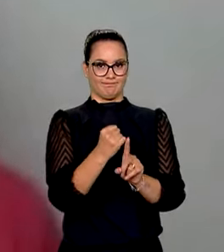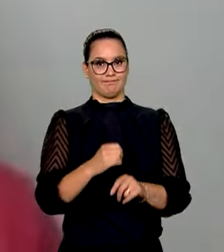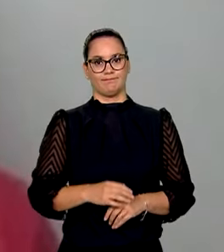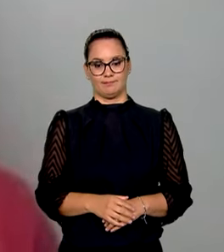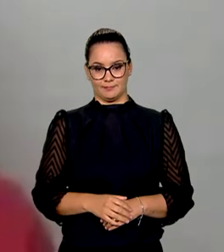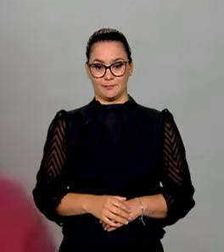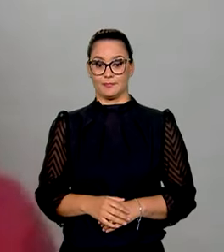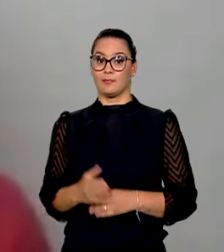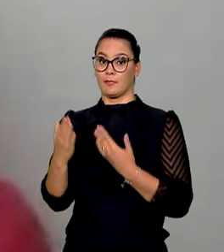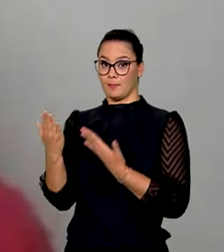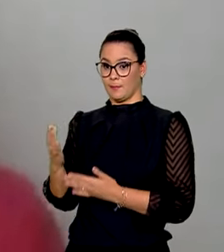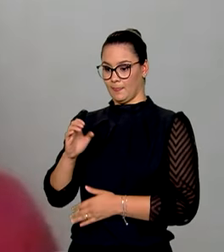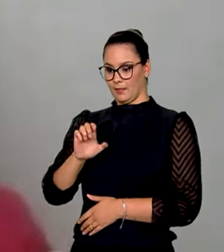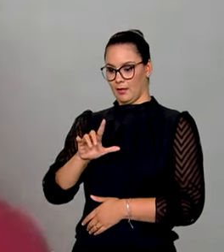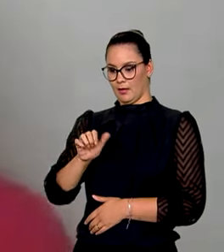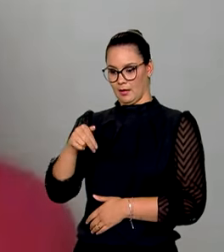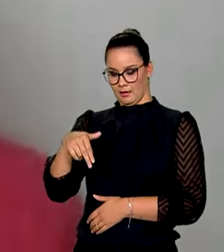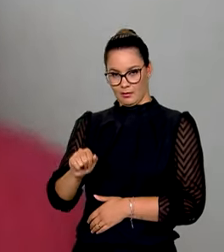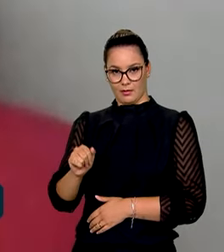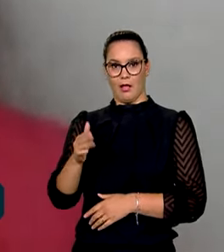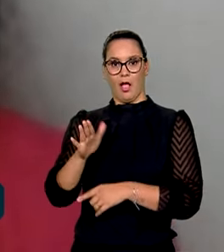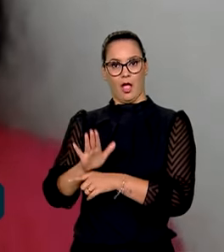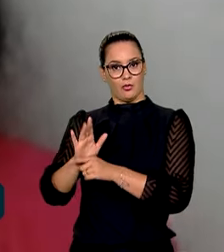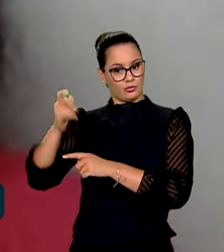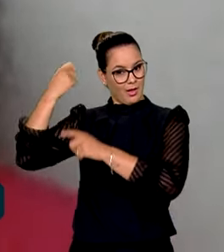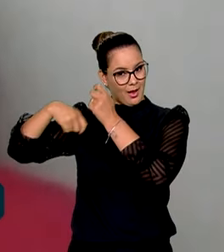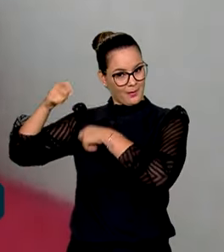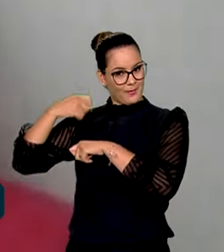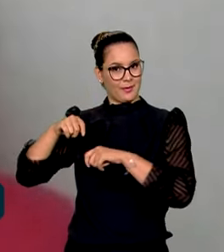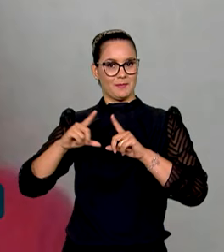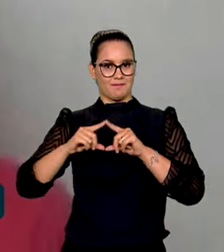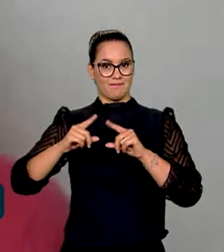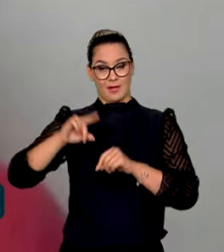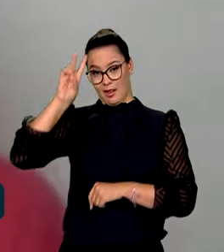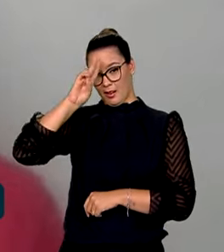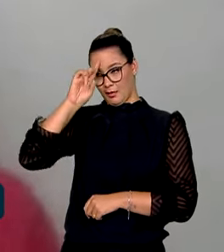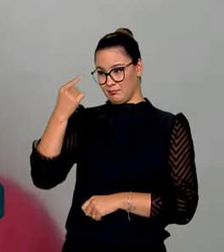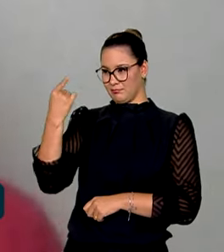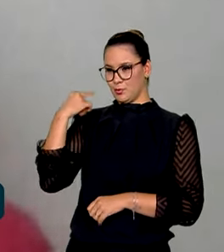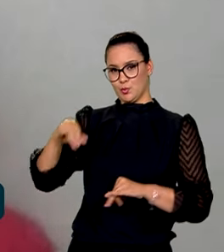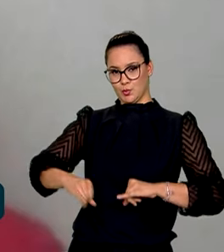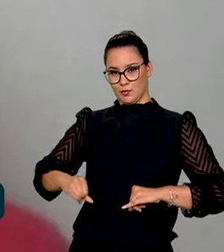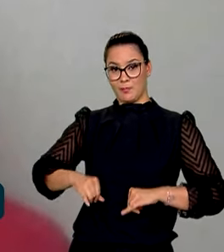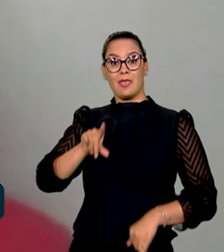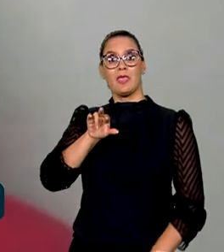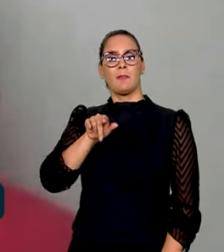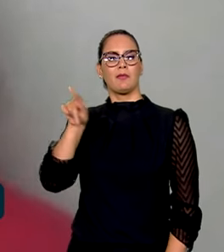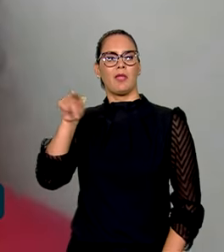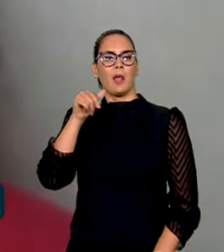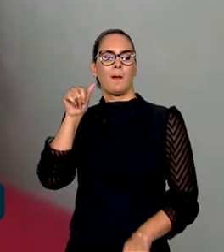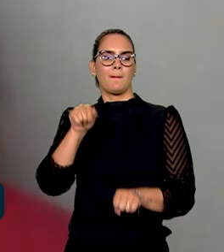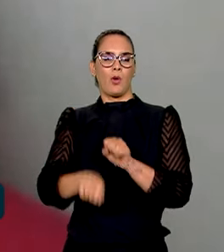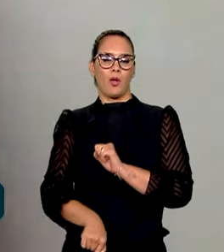A Eliana Moreira de Souza, auxiliar de cabeleireiro em Brasília, ainda lembra do sofrimento da irmã assassinada pelo companheiro aos